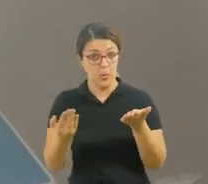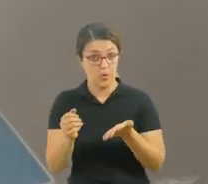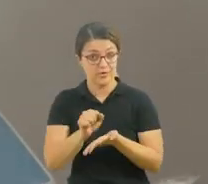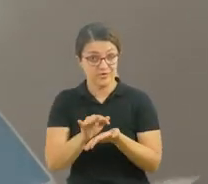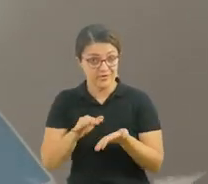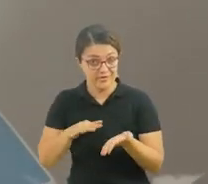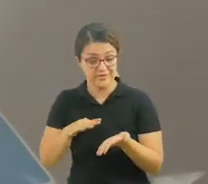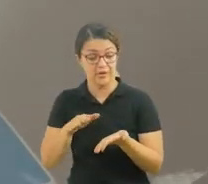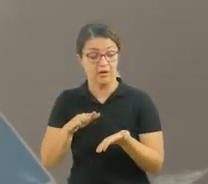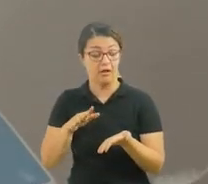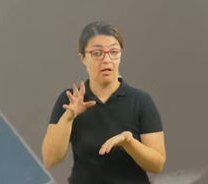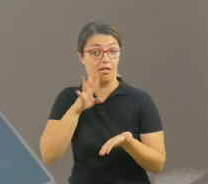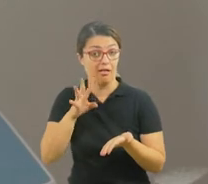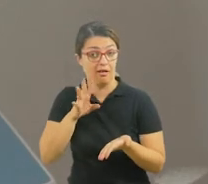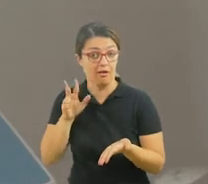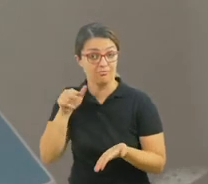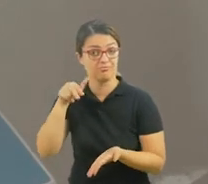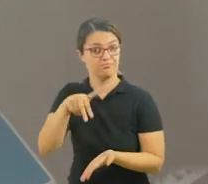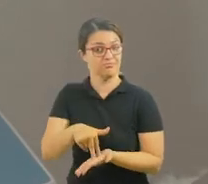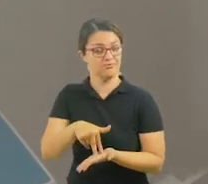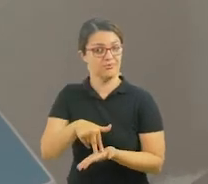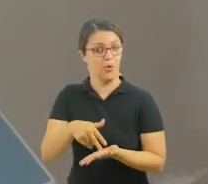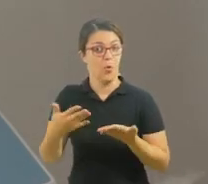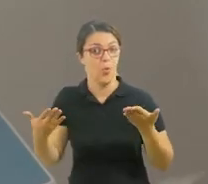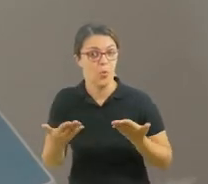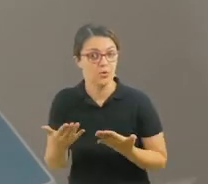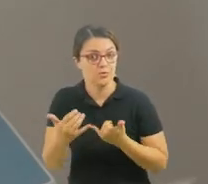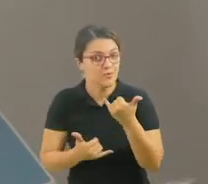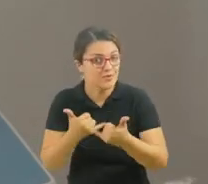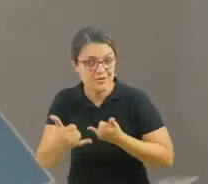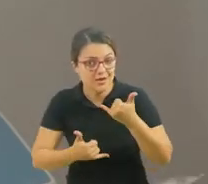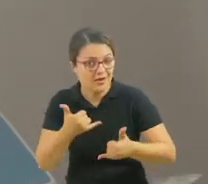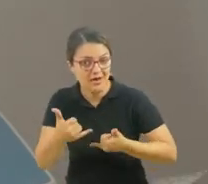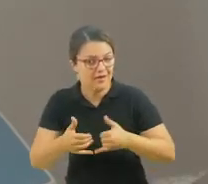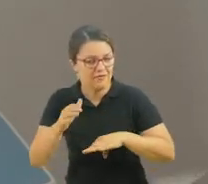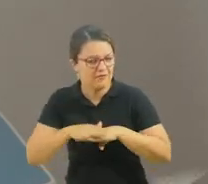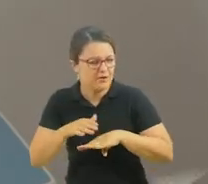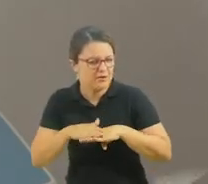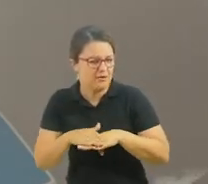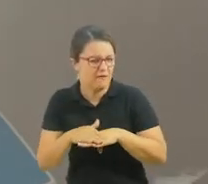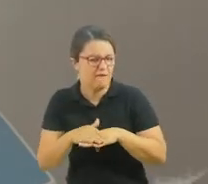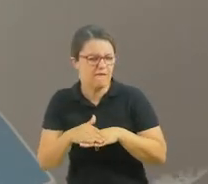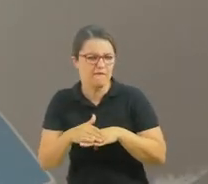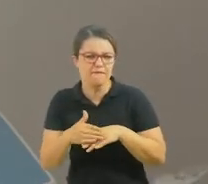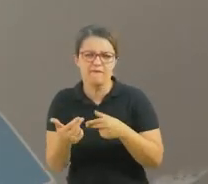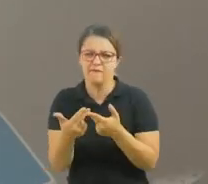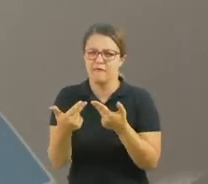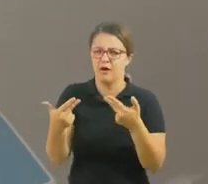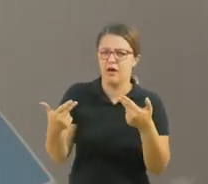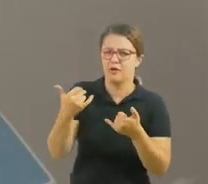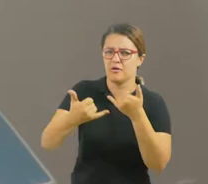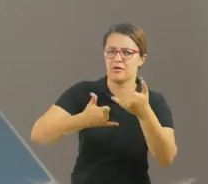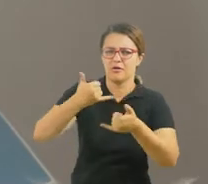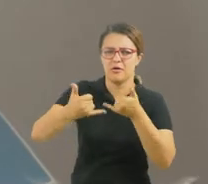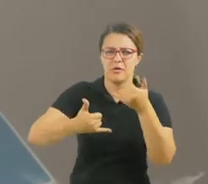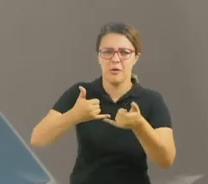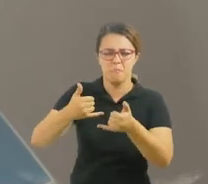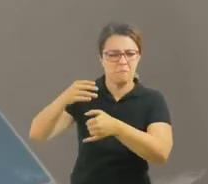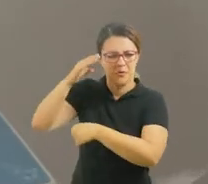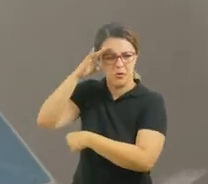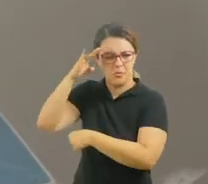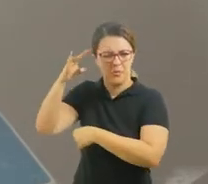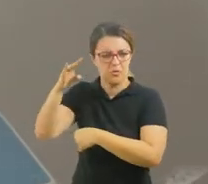muito interessante. Hoje vamos brincar e fazer vários brinquedos, principalmente com materiais